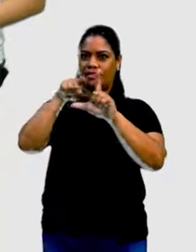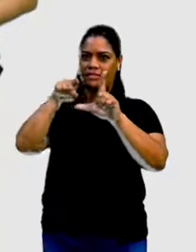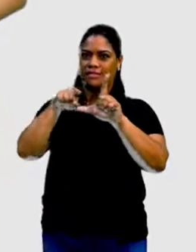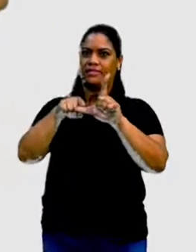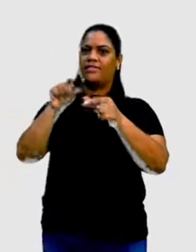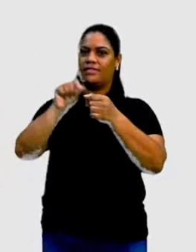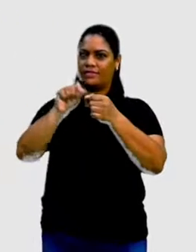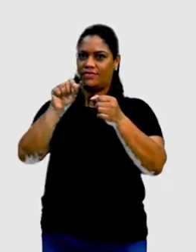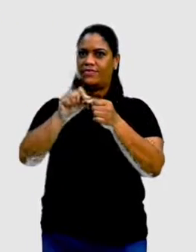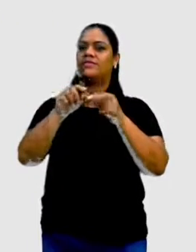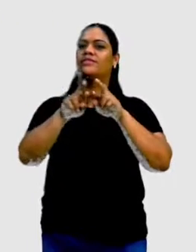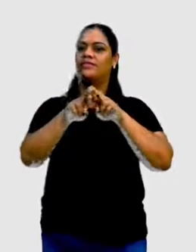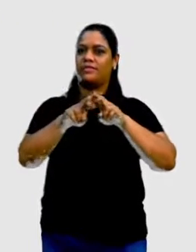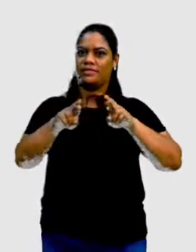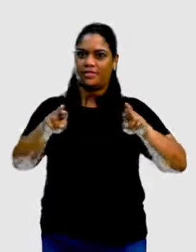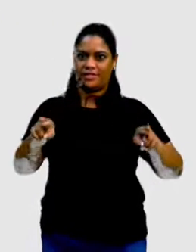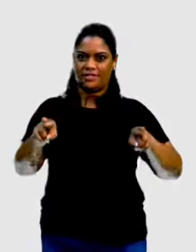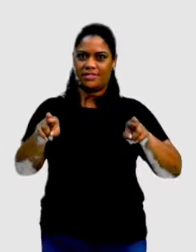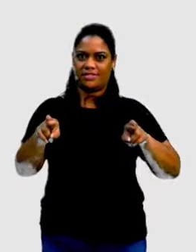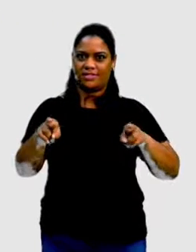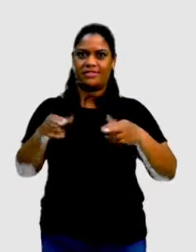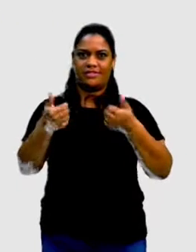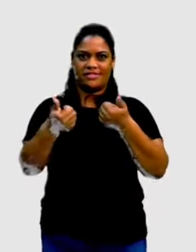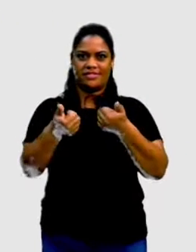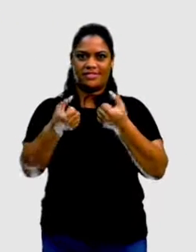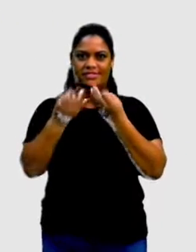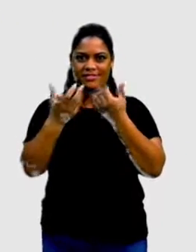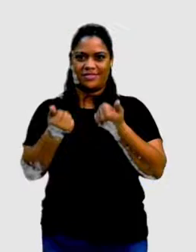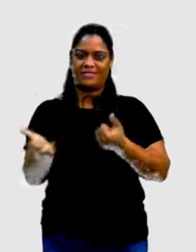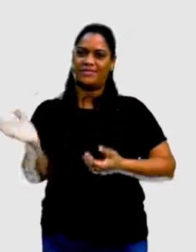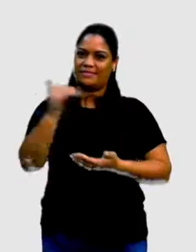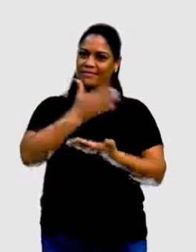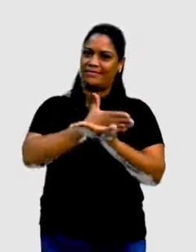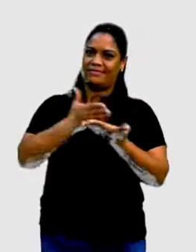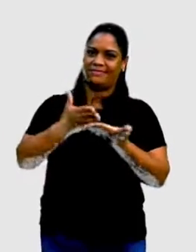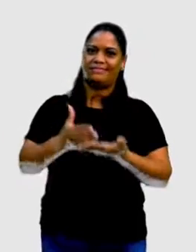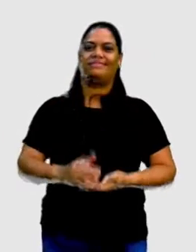formados por retas. E aí, preparados? Vamos lá.